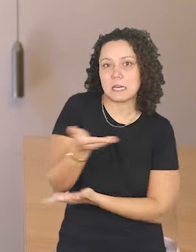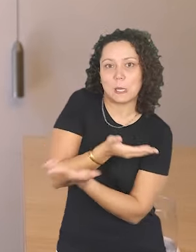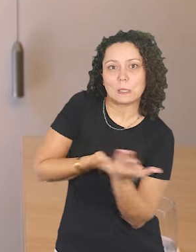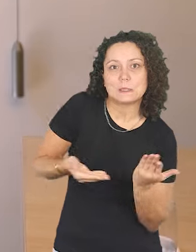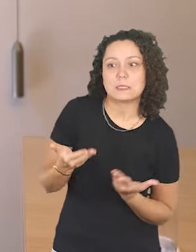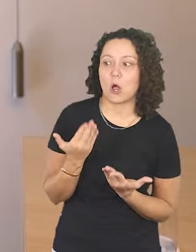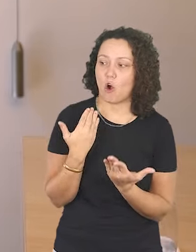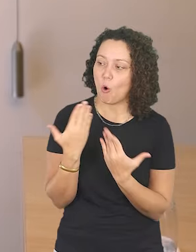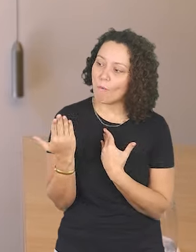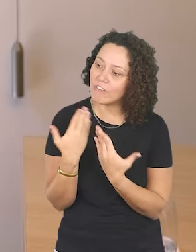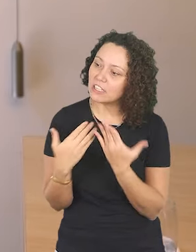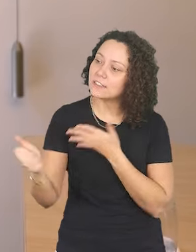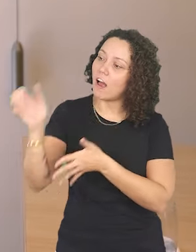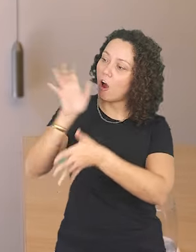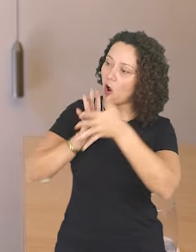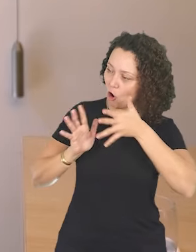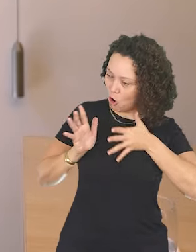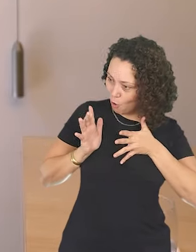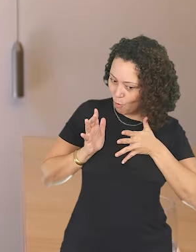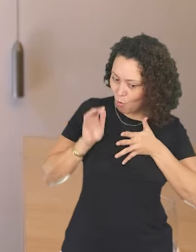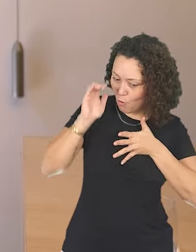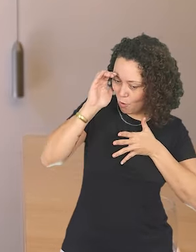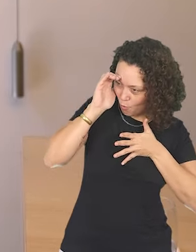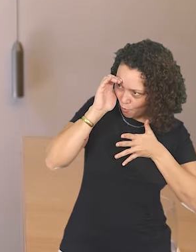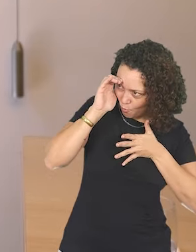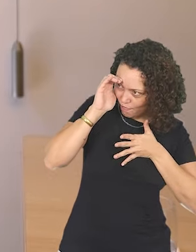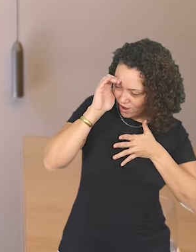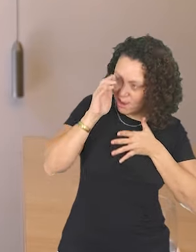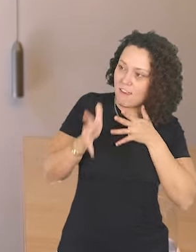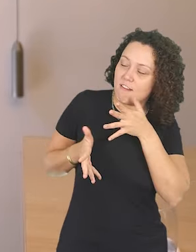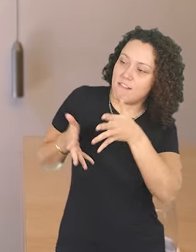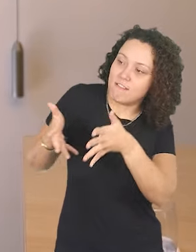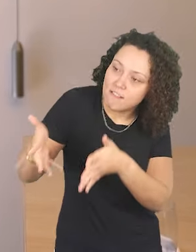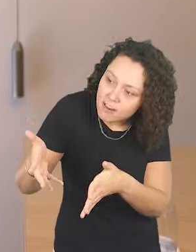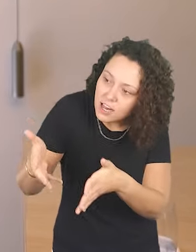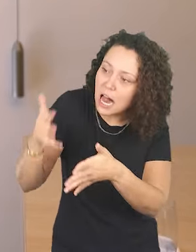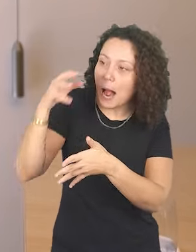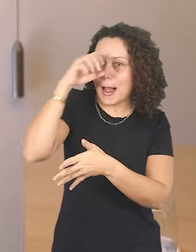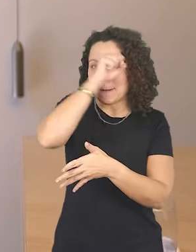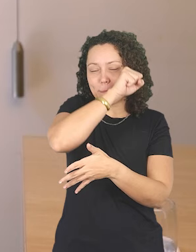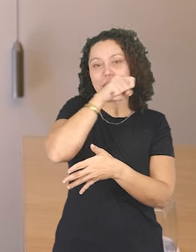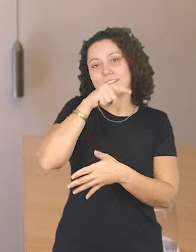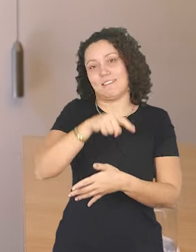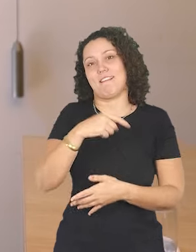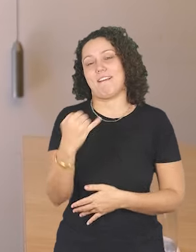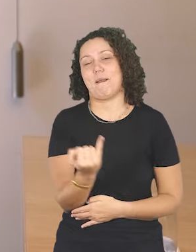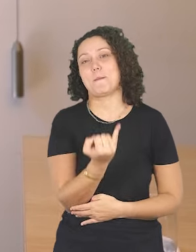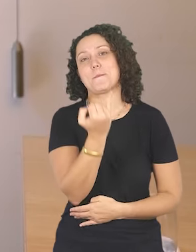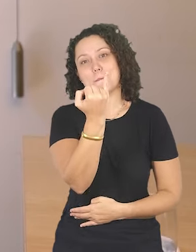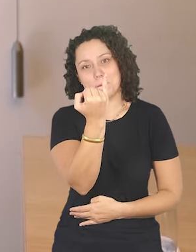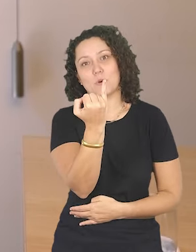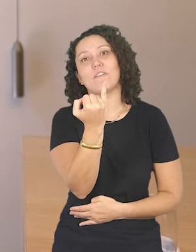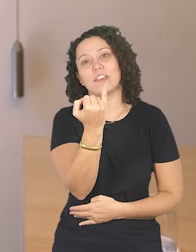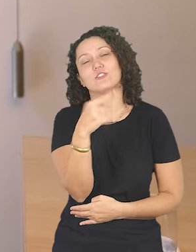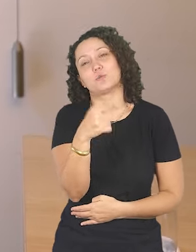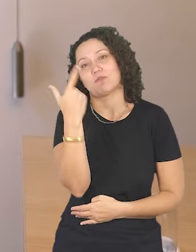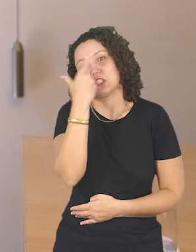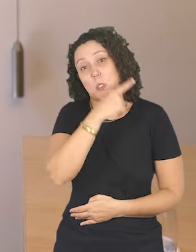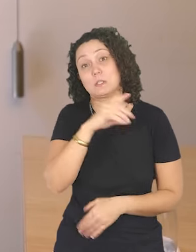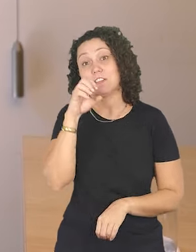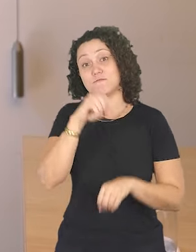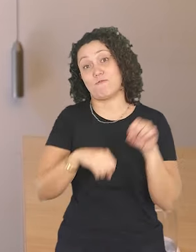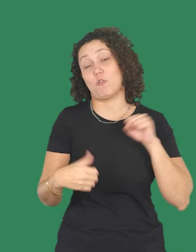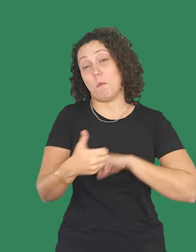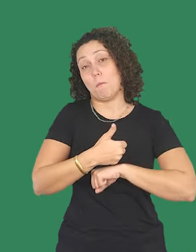trocar experiências, conversar, ouvir, ouvir, ouvir, aprender, também é importante nessa